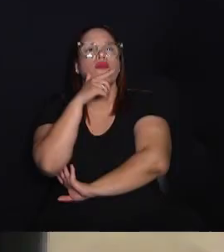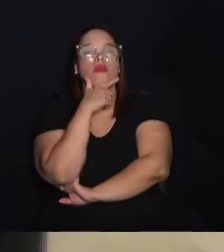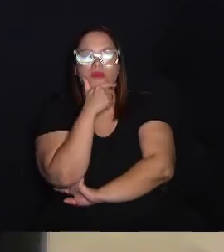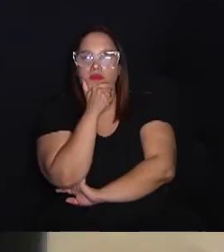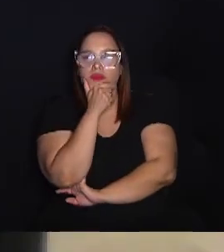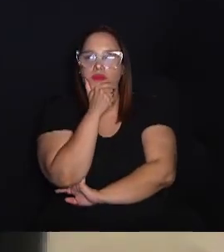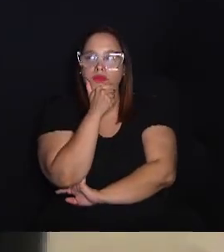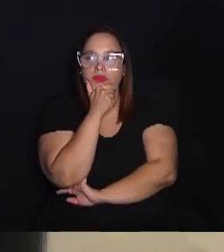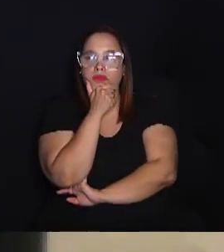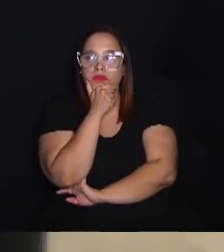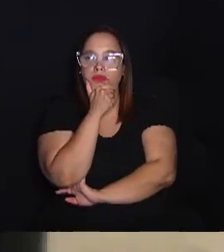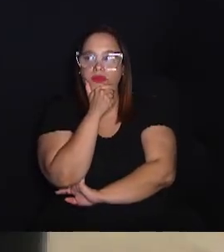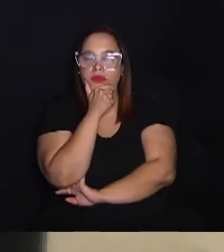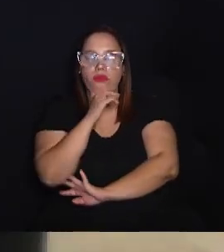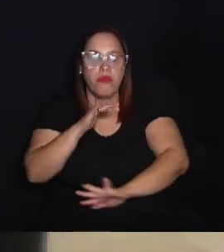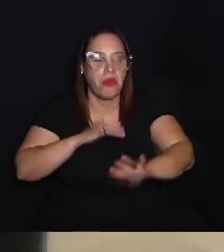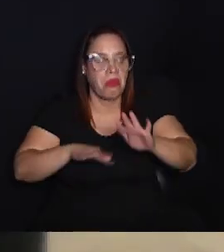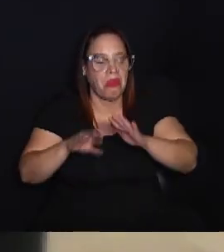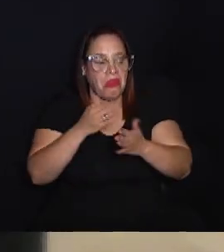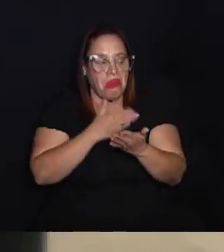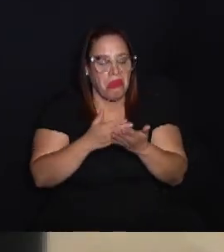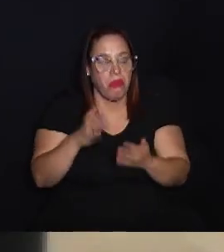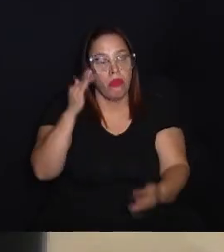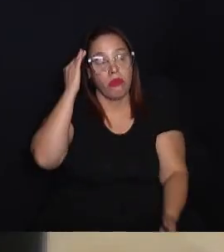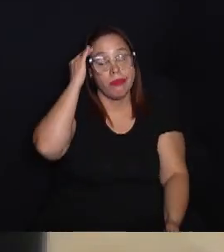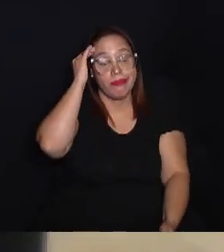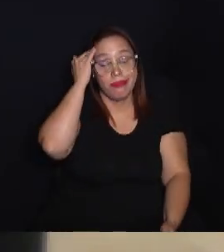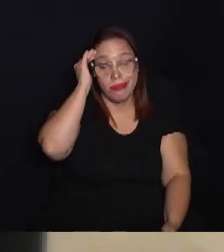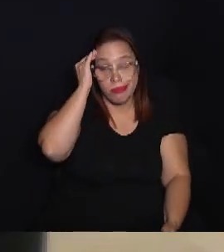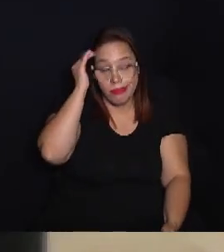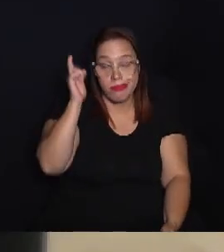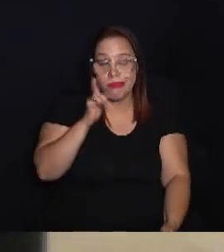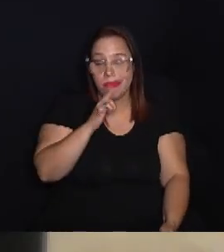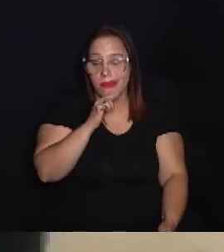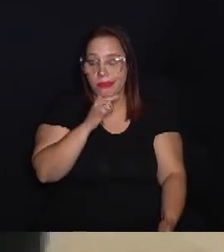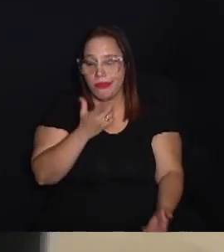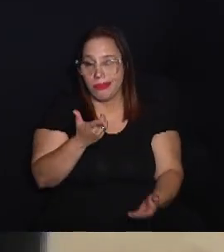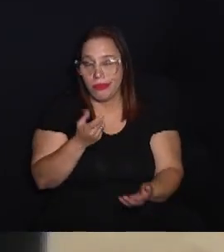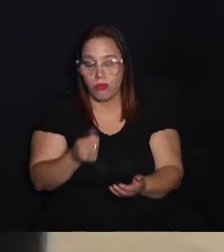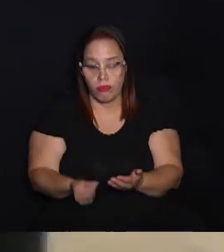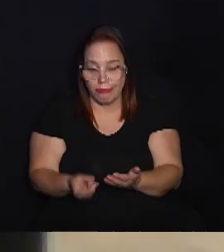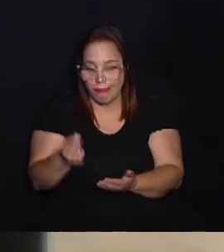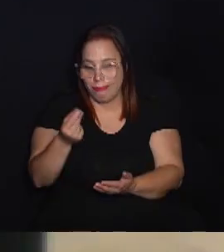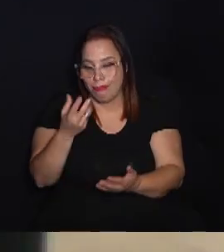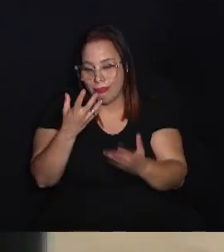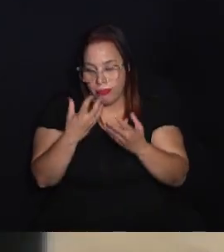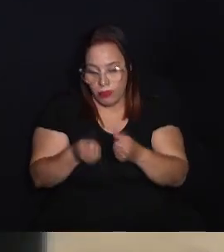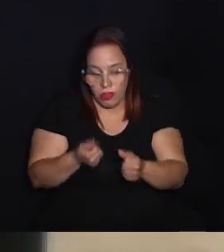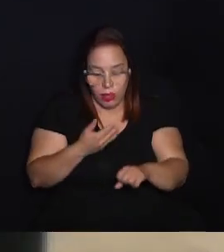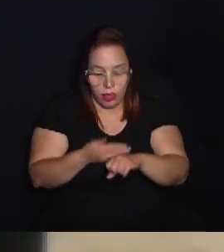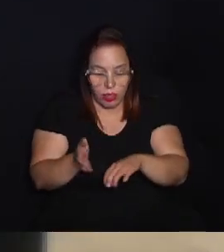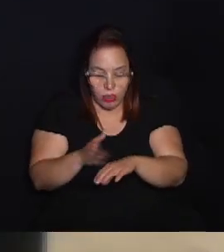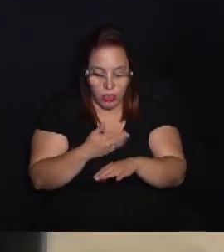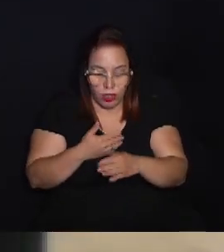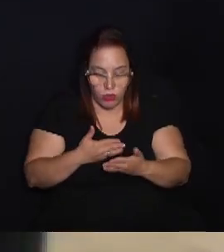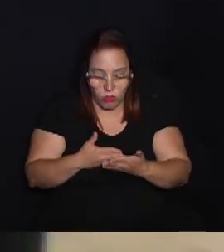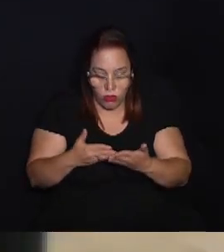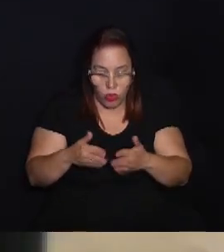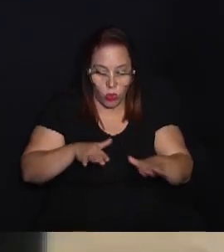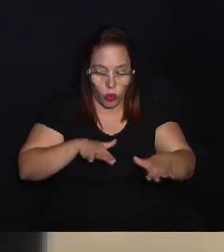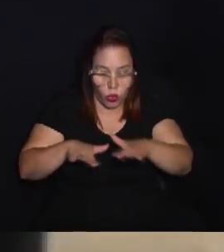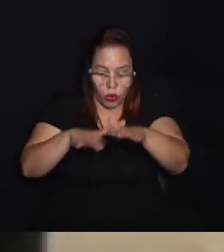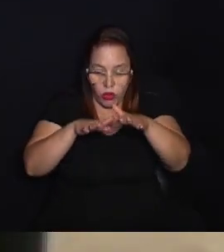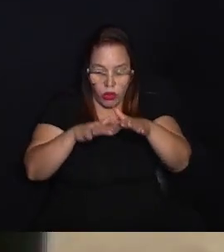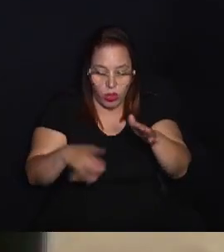cada vez mais para isso, para esse lado do desperdício, e entender que essa água, ela teve o custo para ela ser captada, tratada e para ela